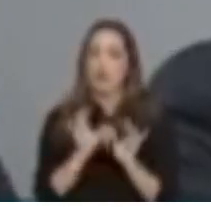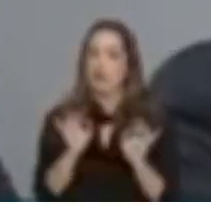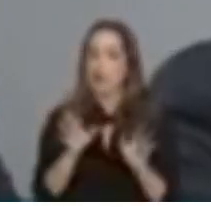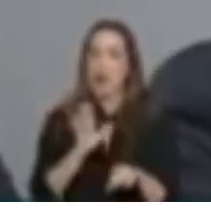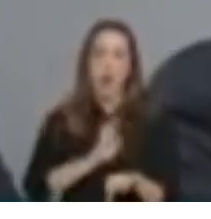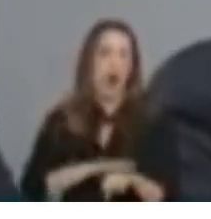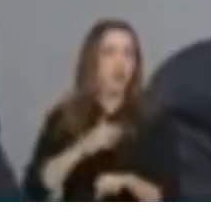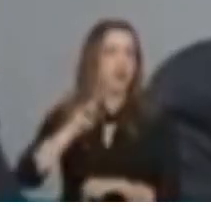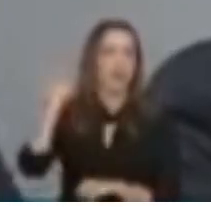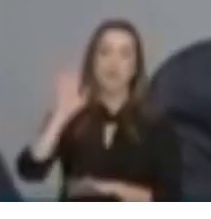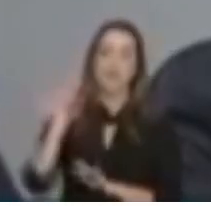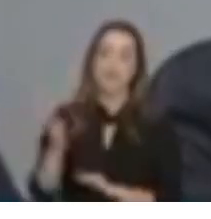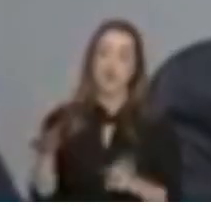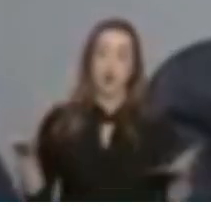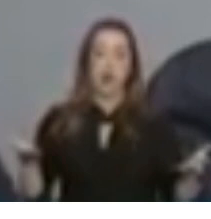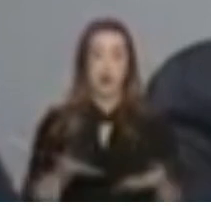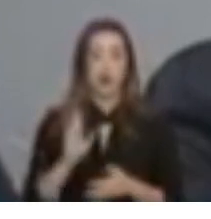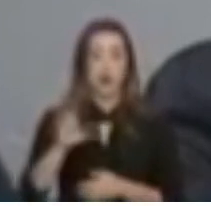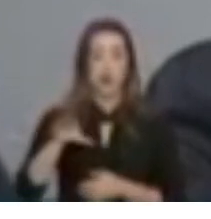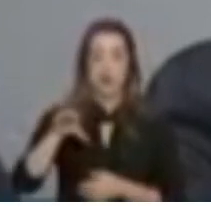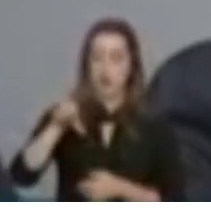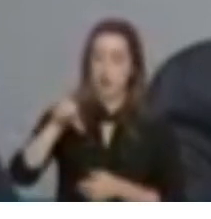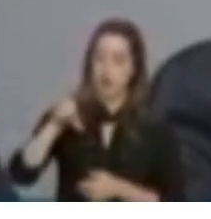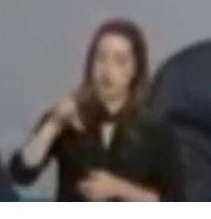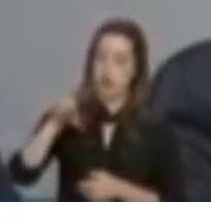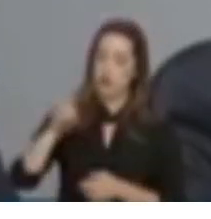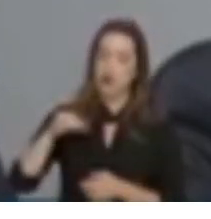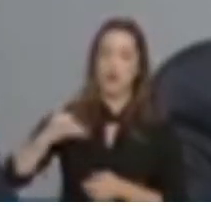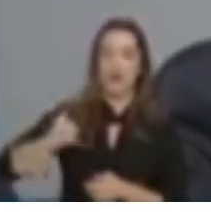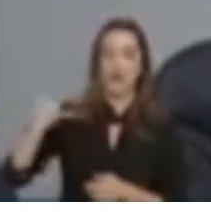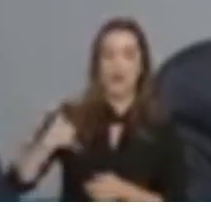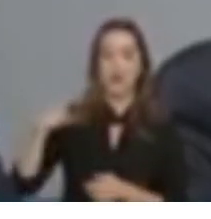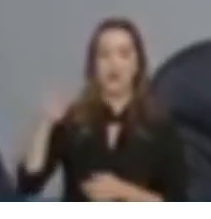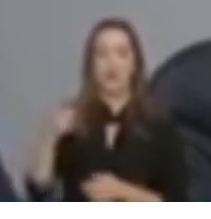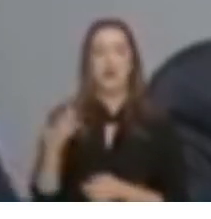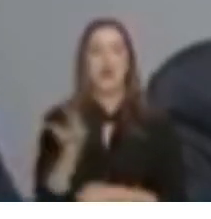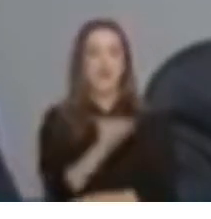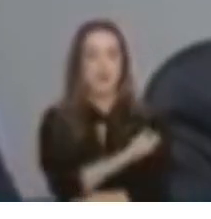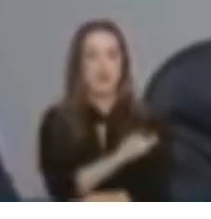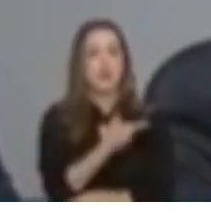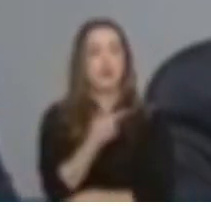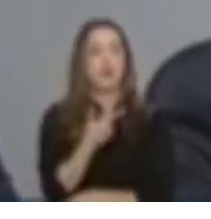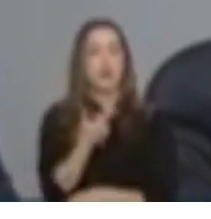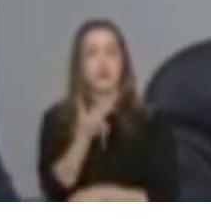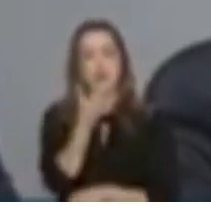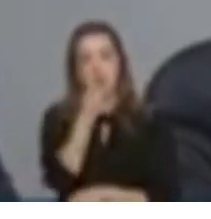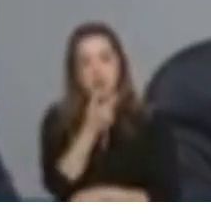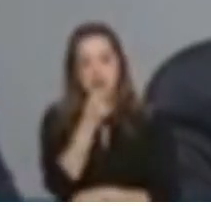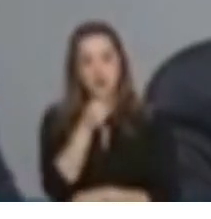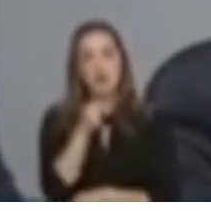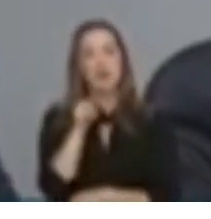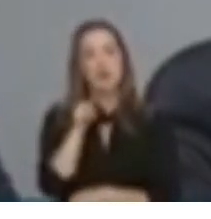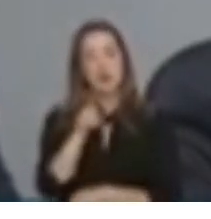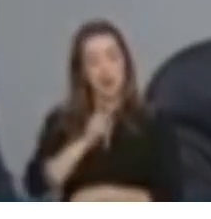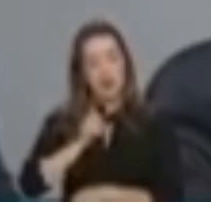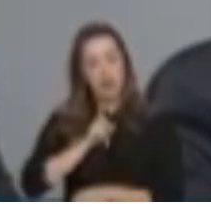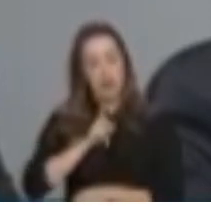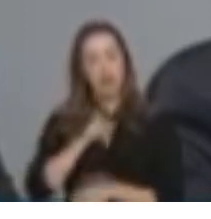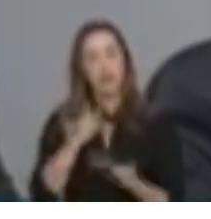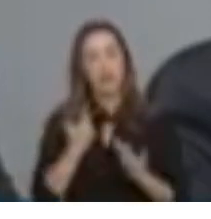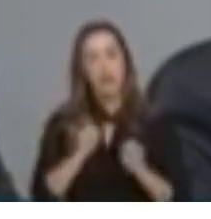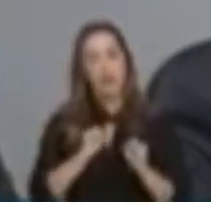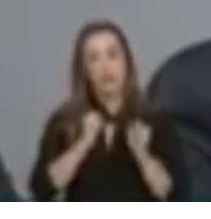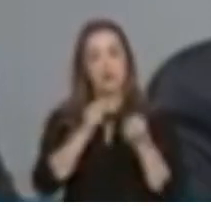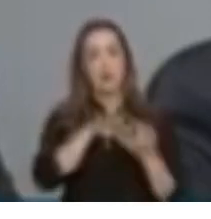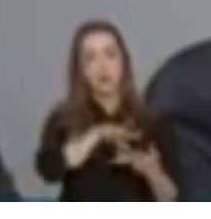obra de Deus. Hoje eu já estou com 90 anos, já tomei vacina da gripe, vocês já têm o gene do vírus, vocês têm